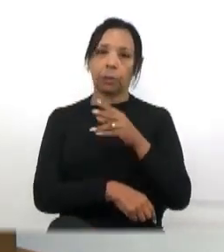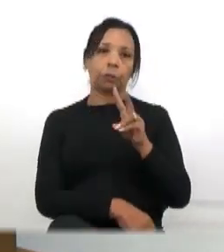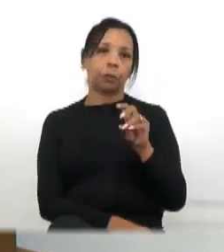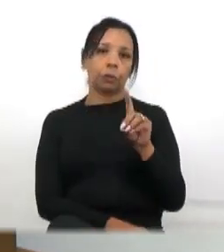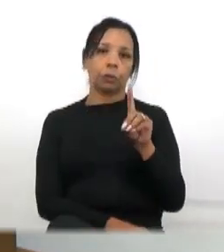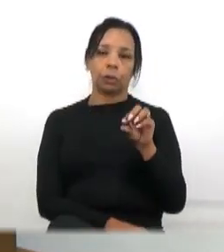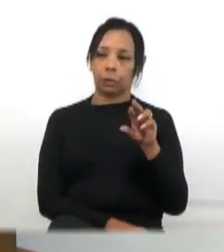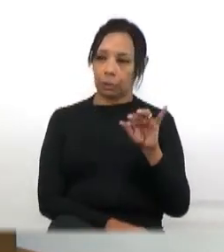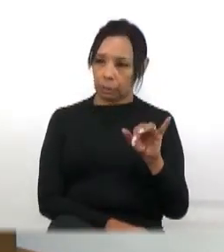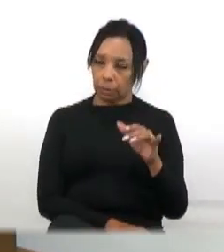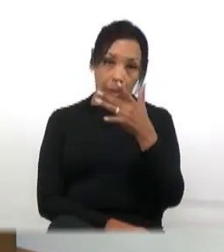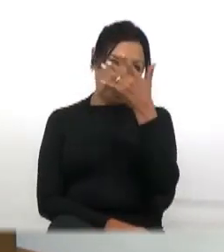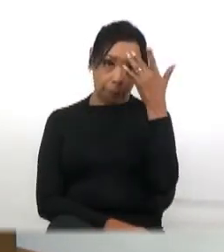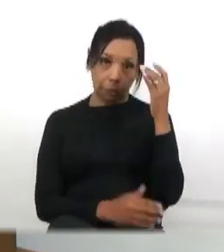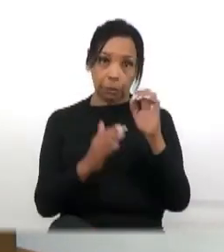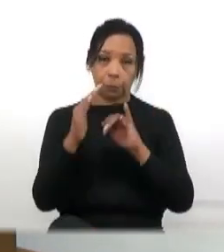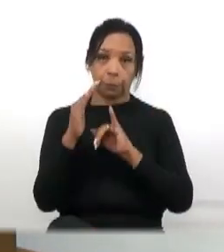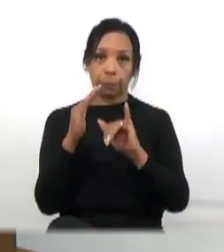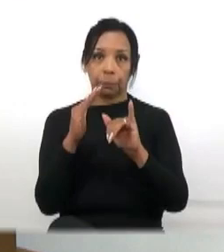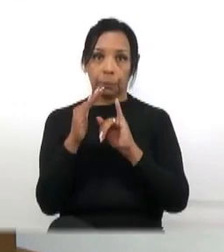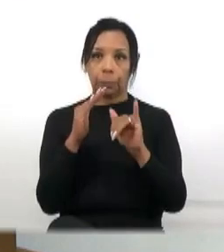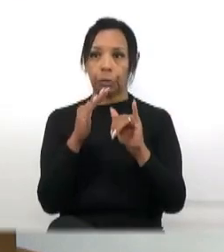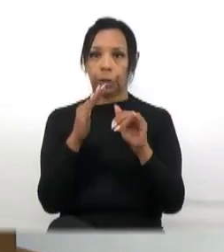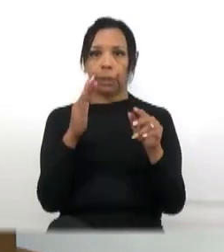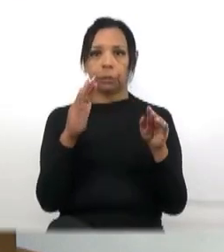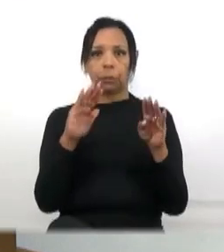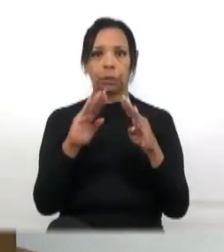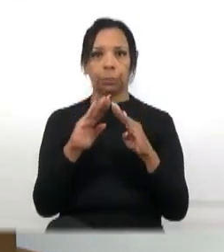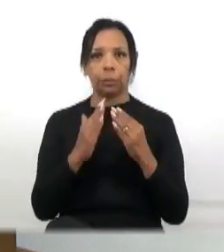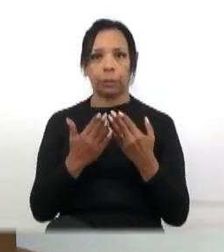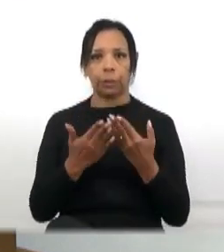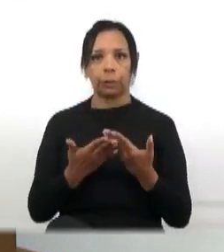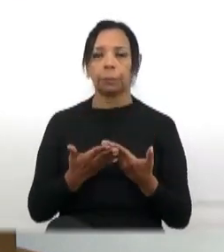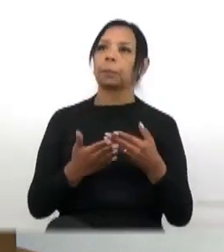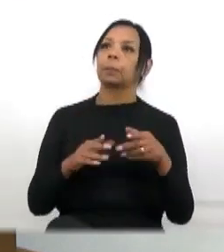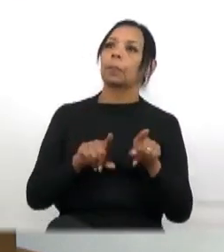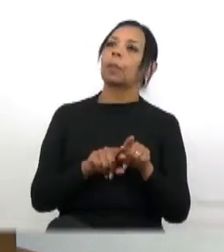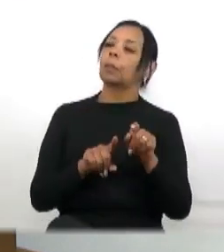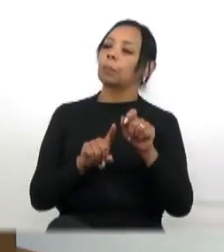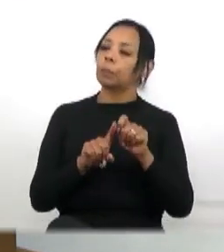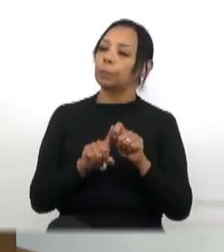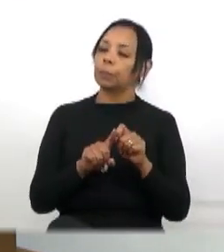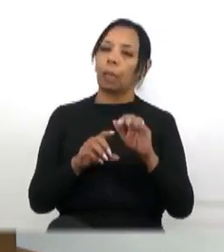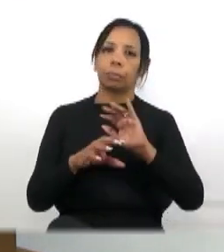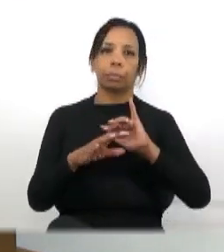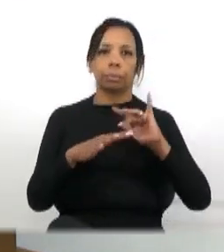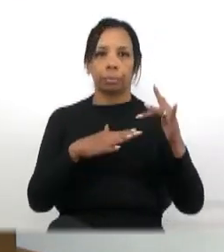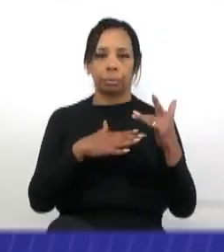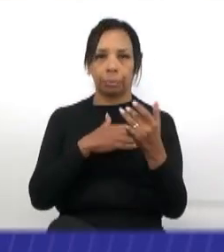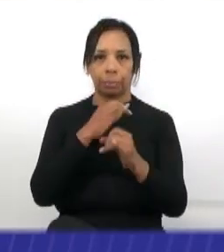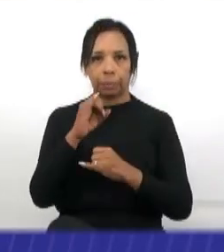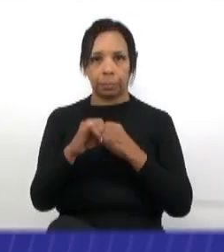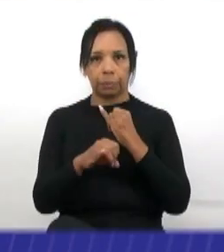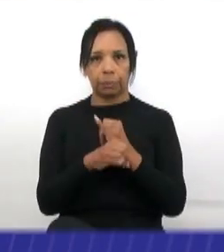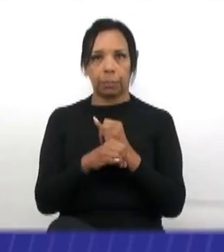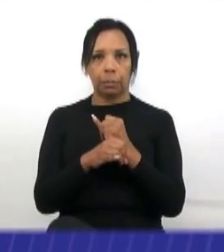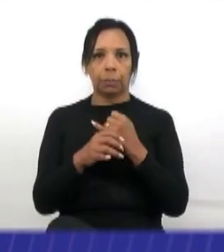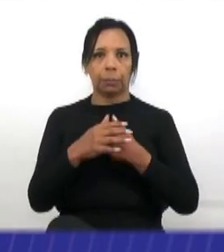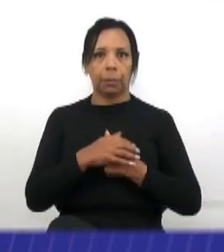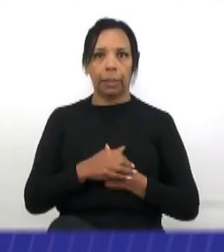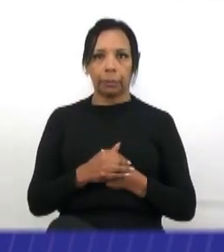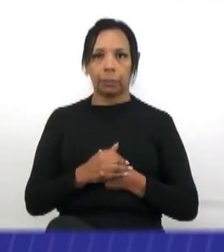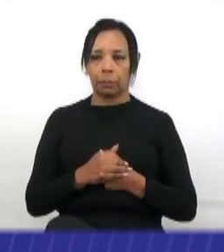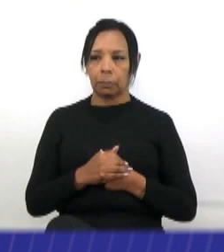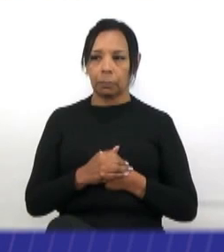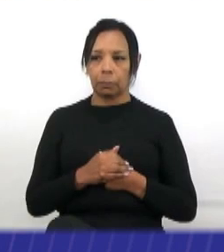toda a equipe da imprensa aqui da Câmara e aqueles que nos assistem aqui presencialmente e pela internet. Tem um vídeo,